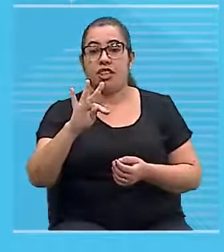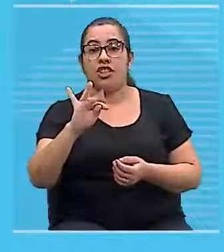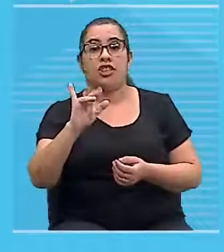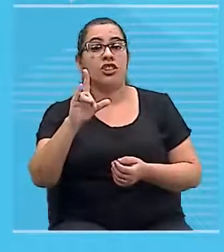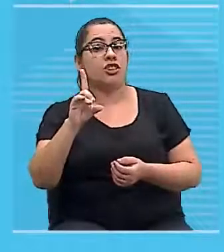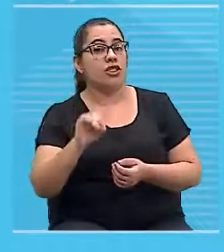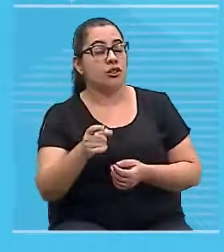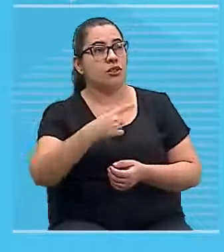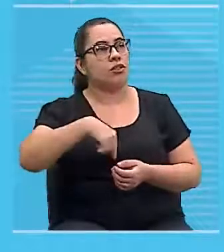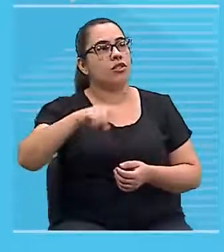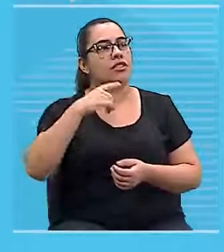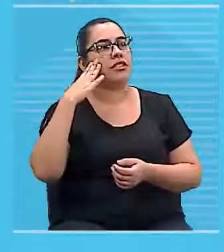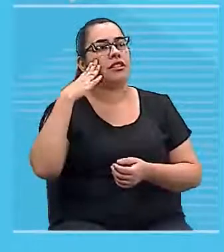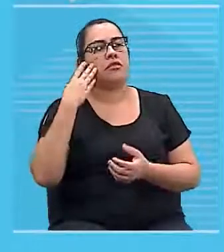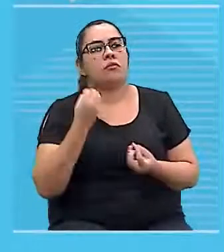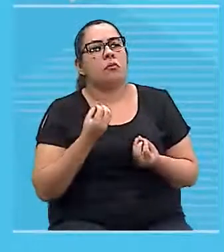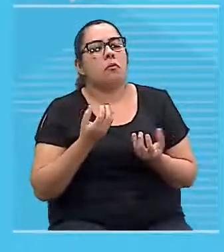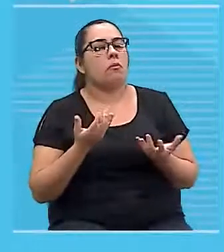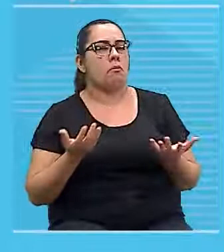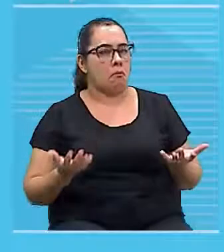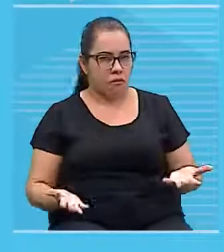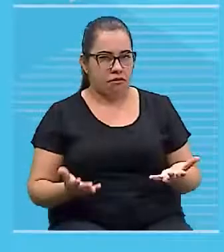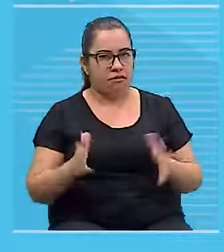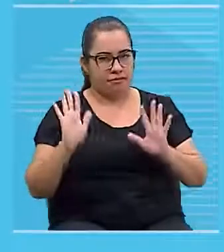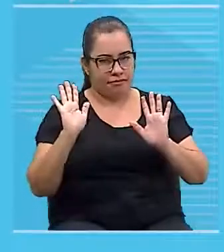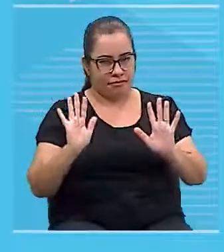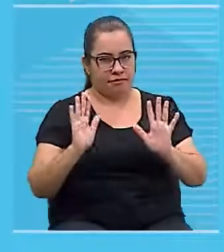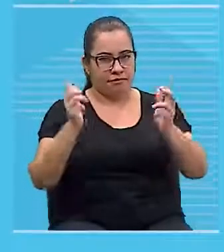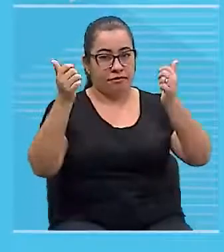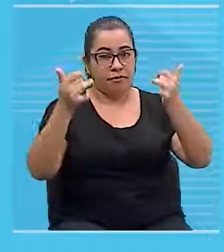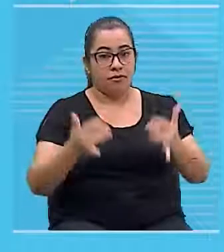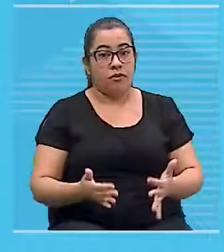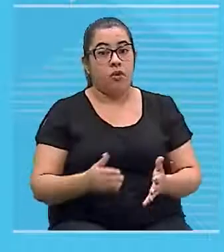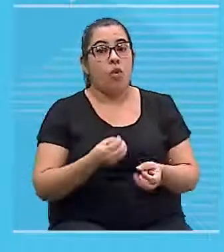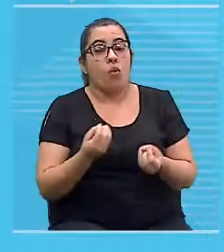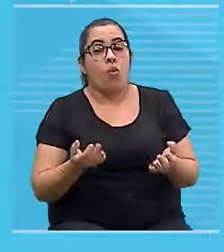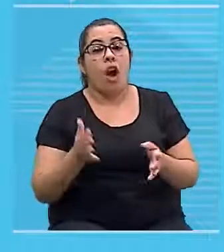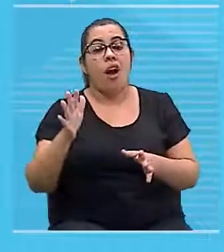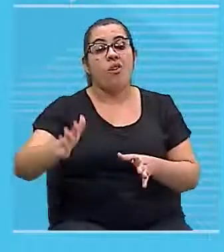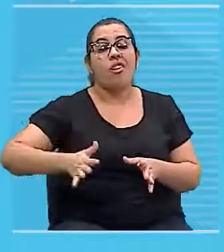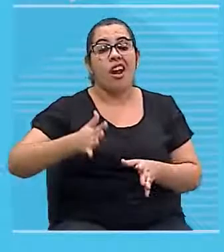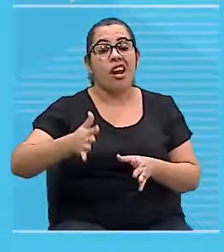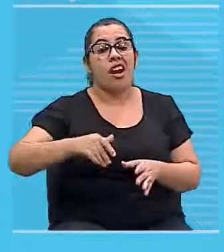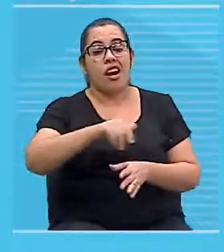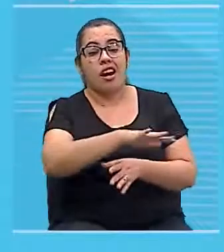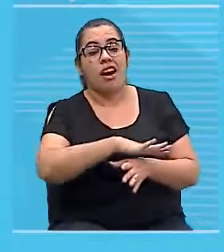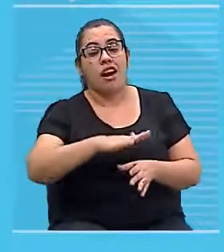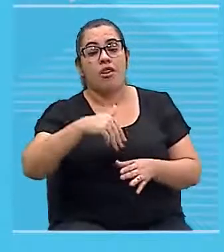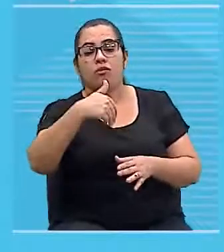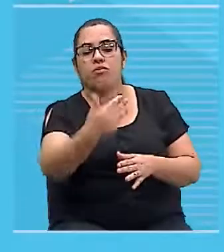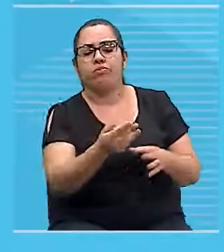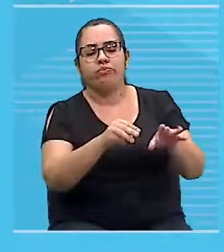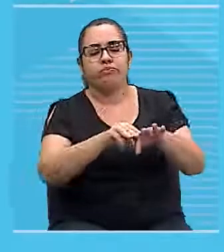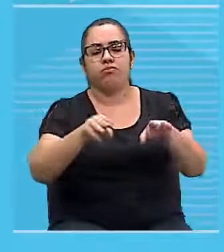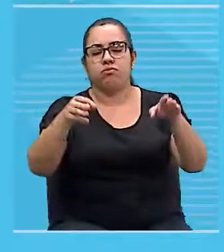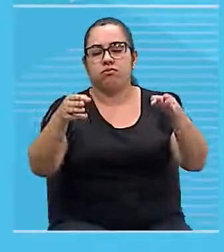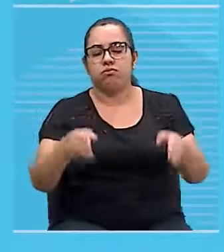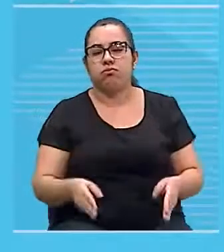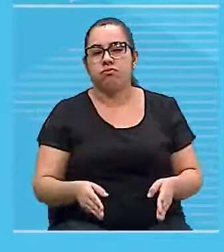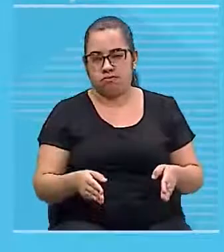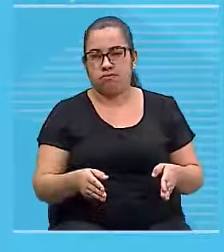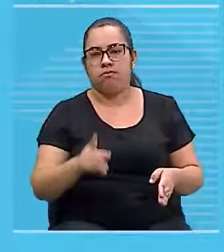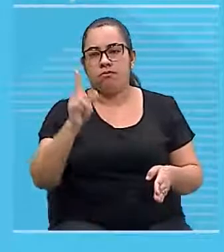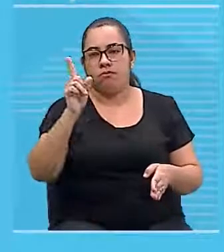a gente está querendo representar para qual lado o campo magnético